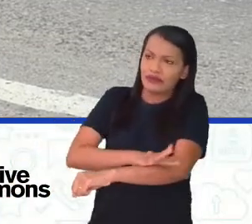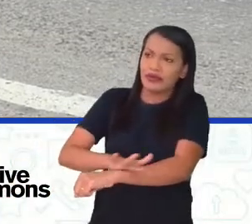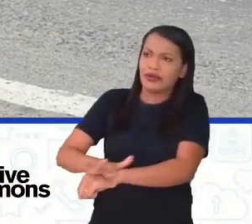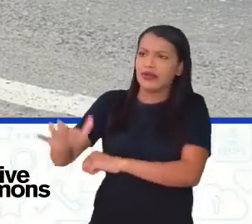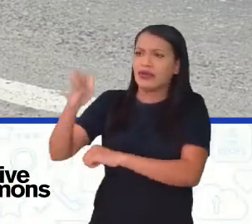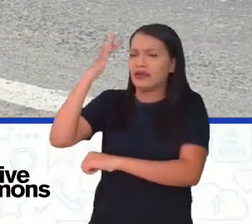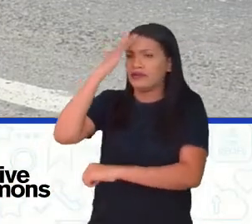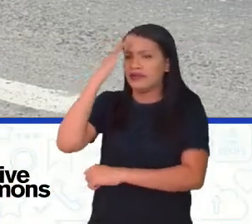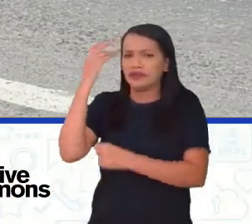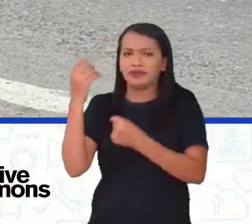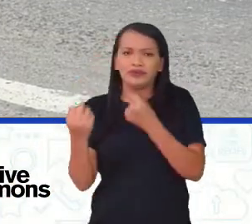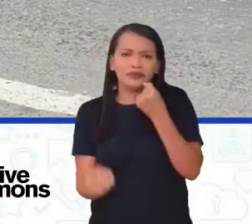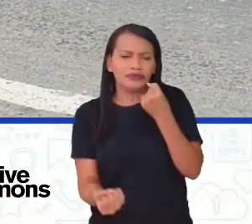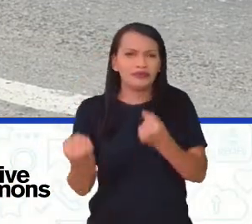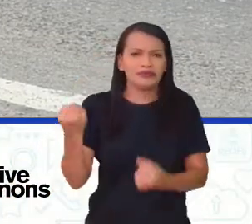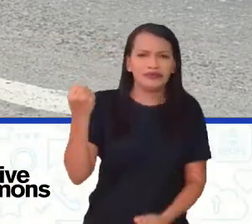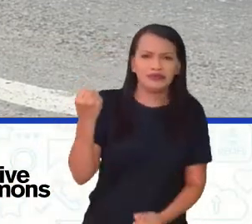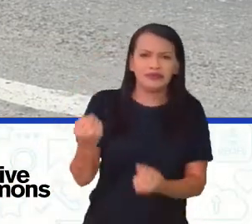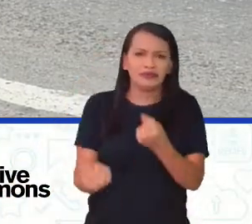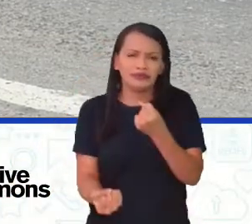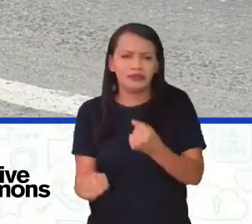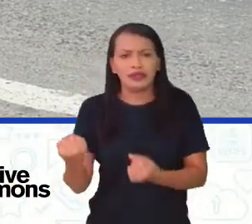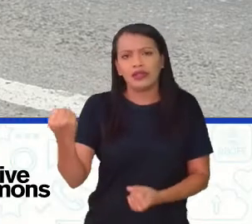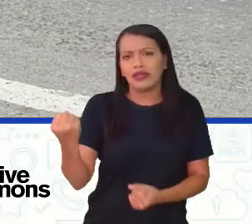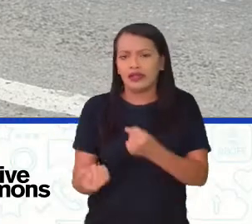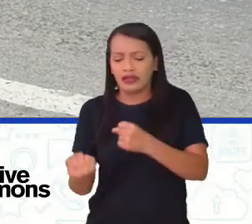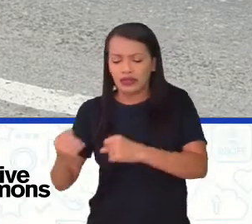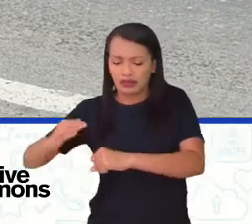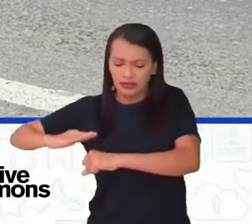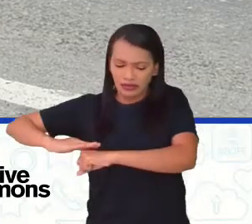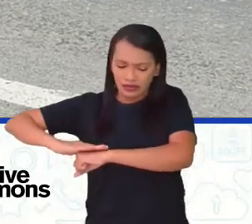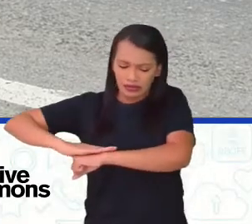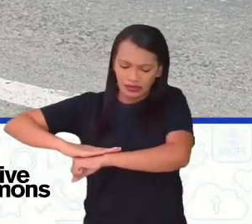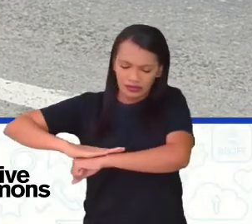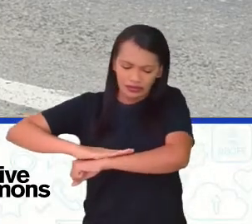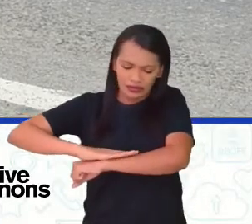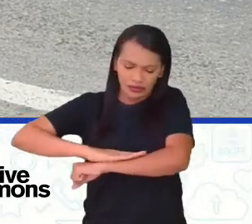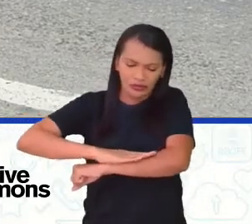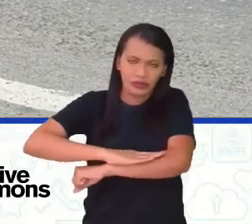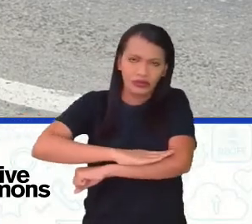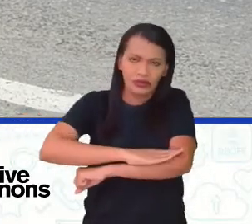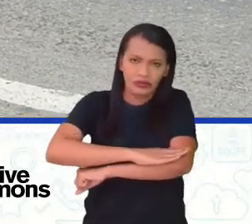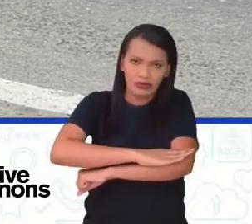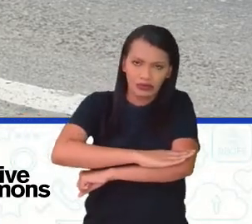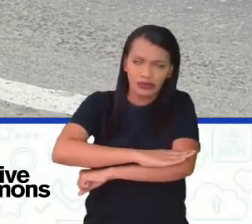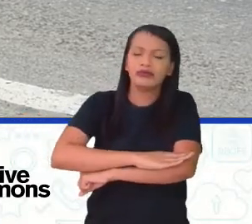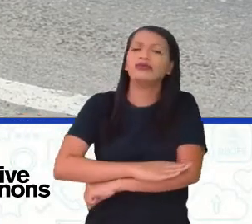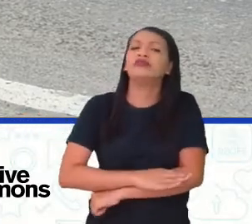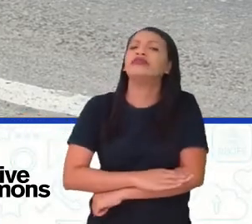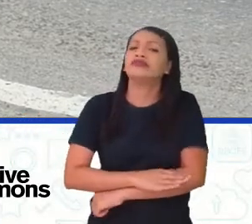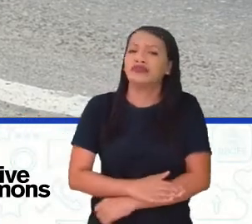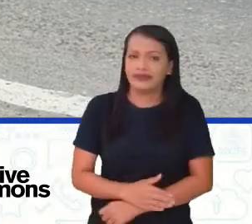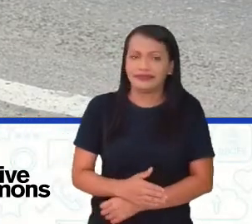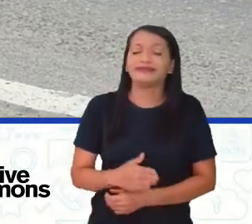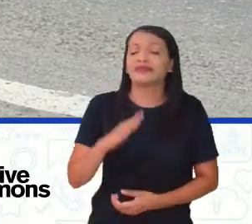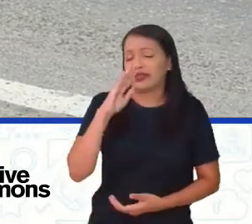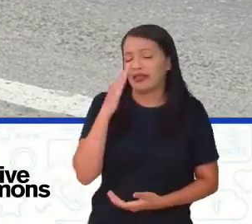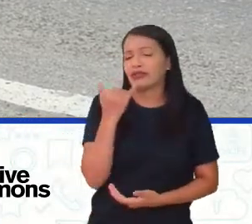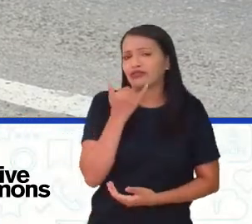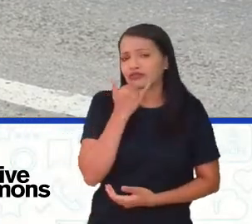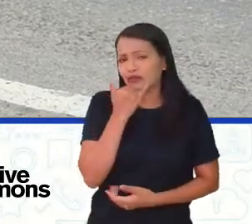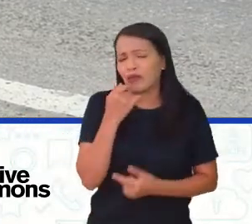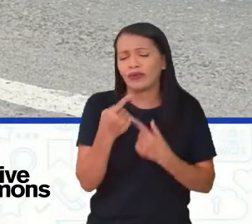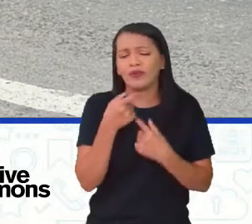pessoal vir com seus veículos automotores, saiu, Janinho. Isso acontece com as melhores famílias,